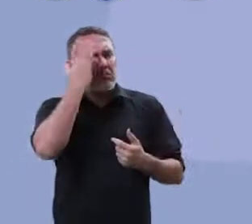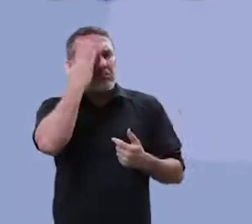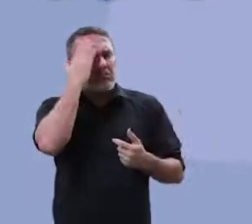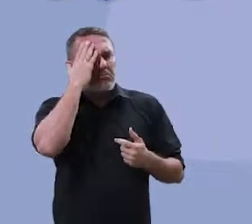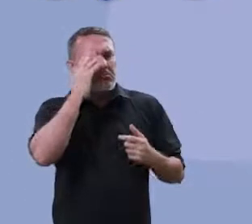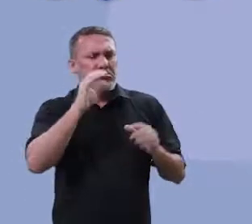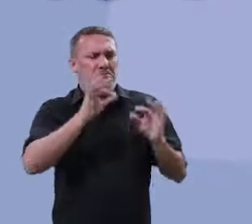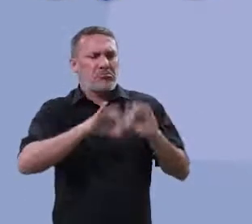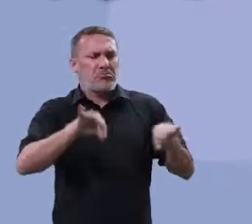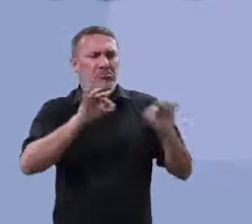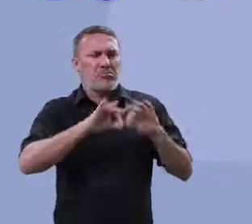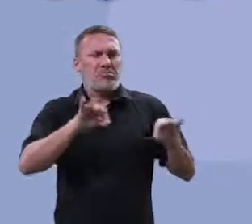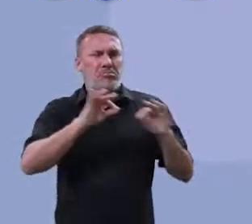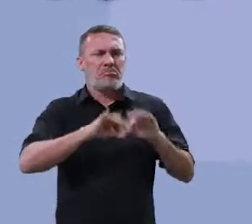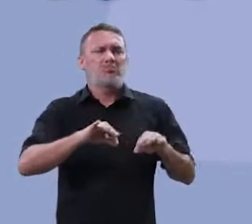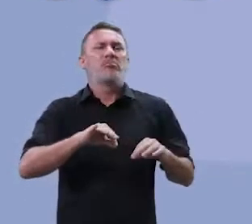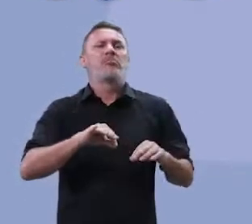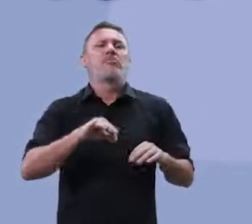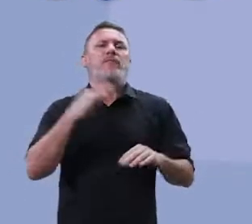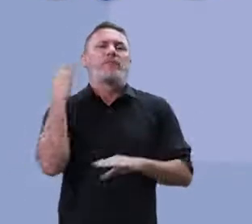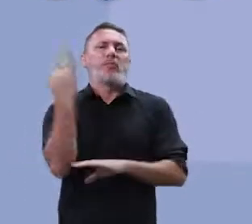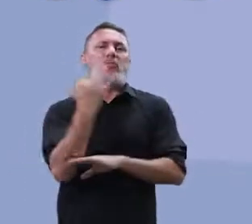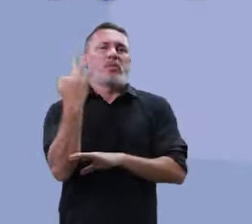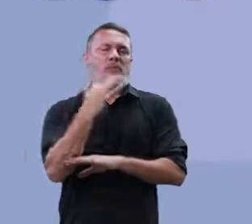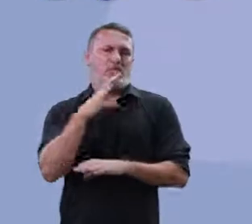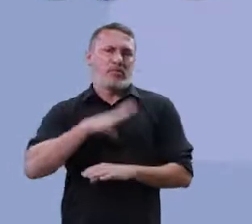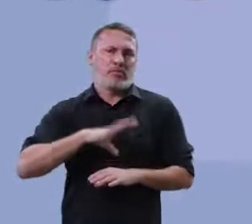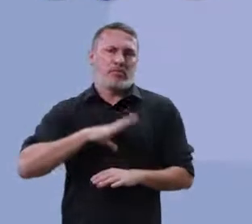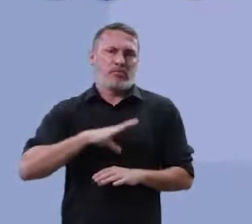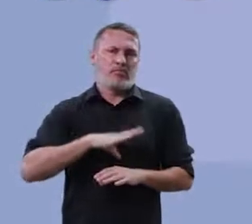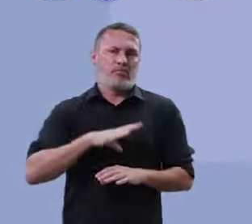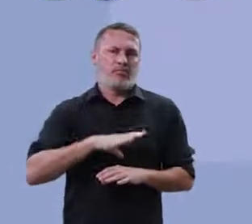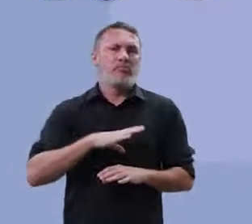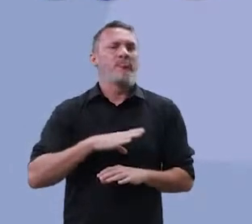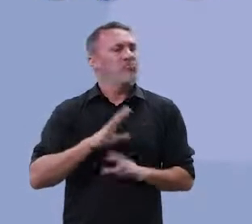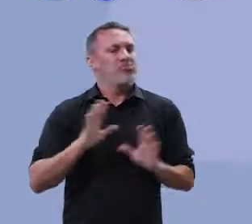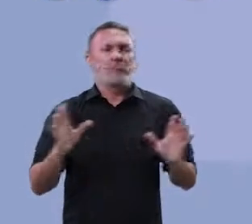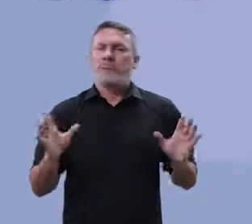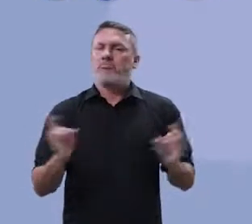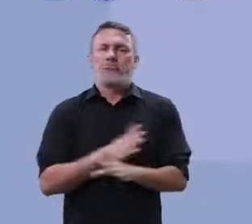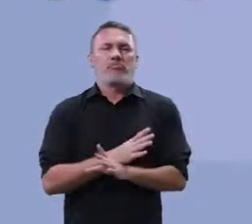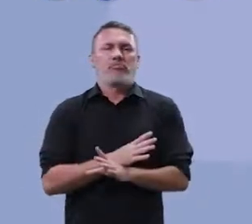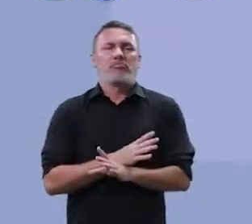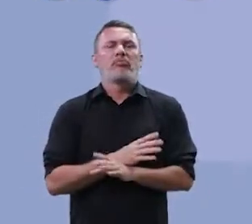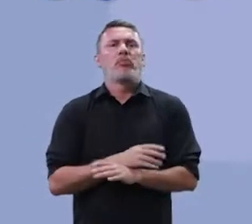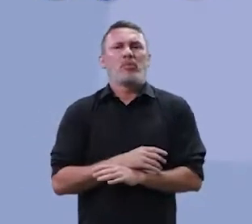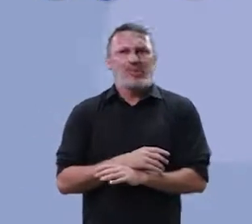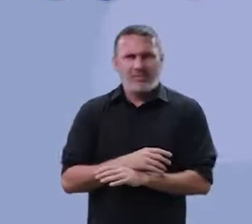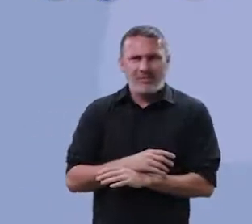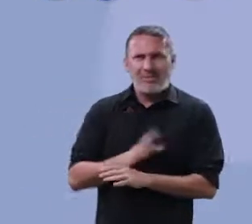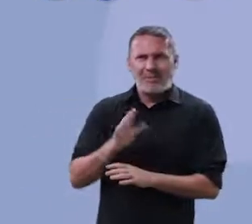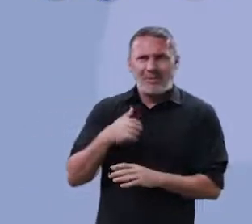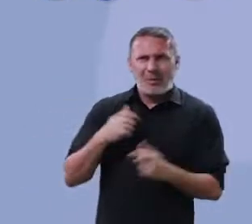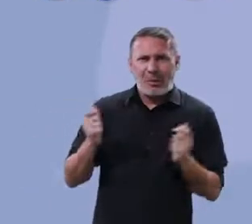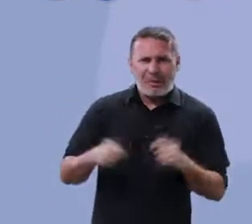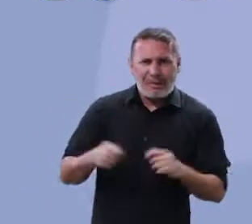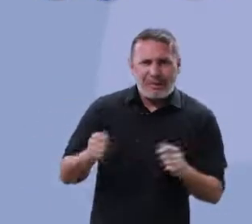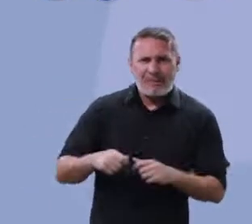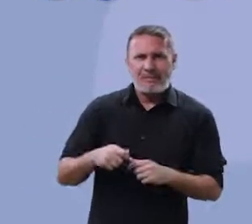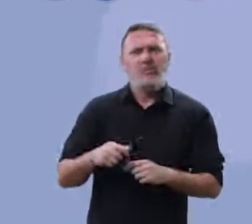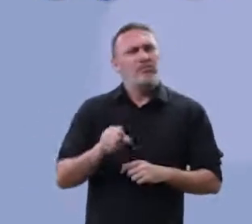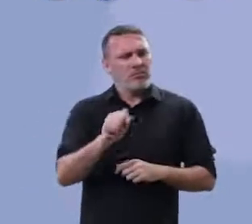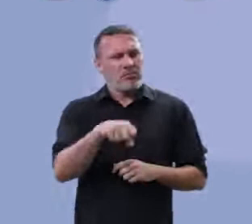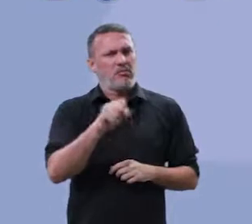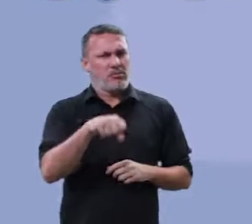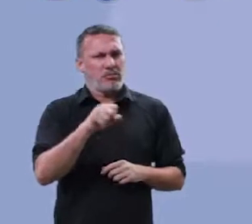Excelente domínio da modalidade da escrita formal da língua portuguesa. Parou por aí. Professor, será que eu ser